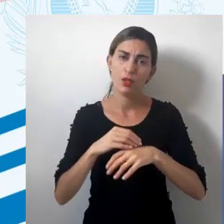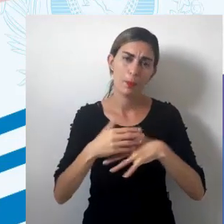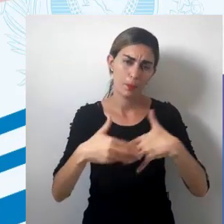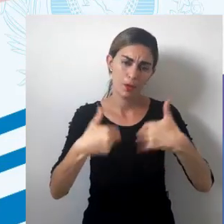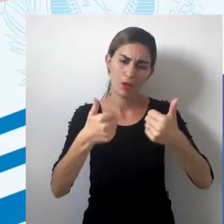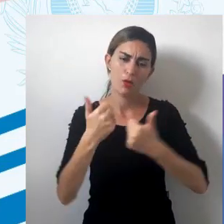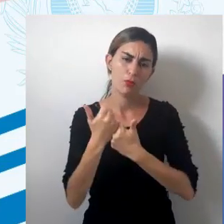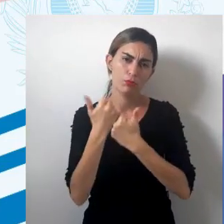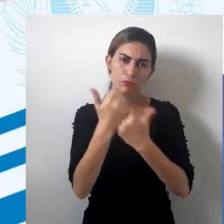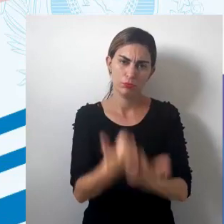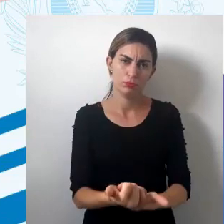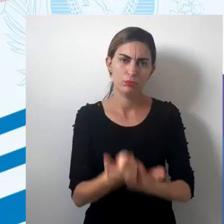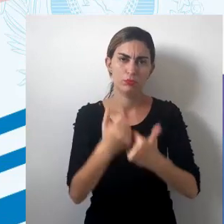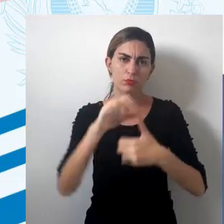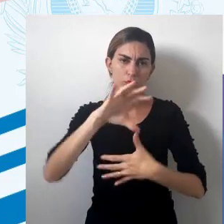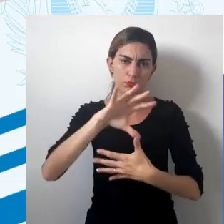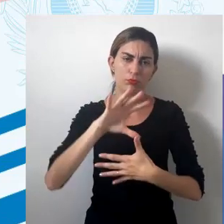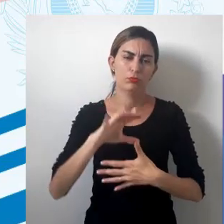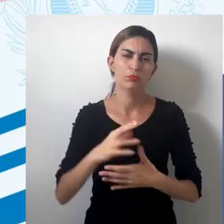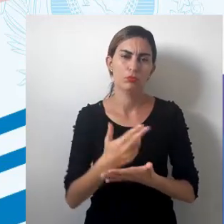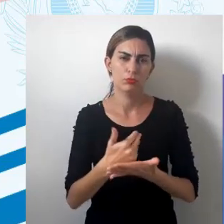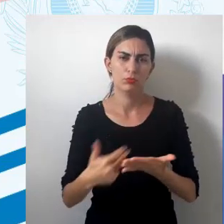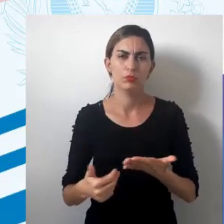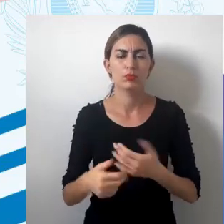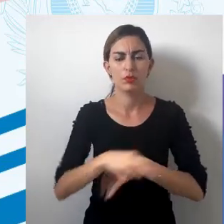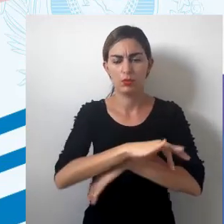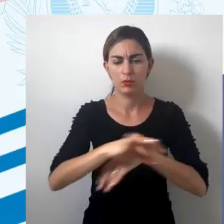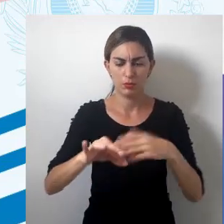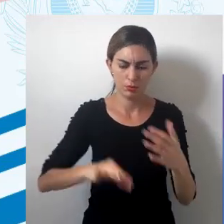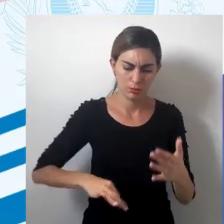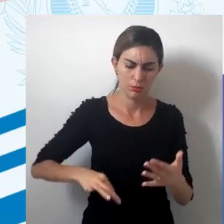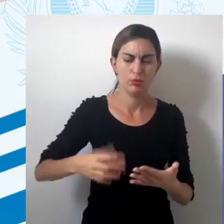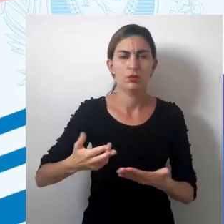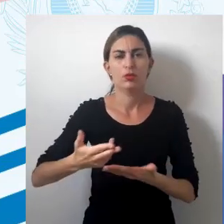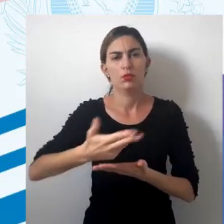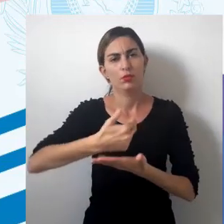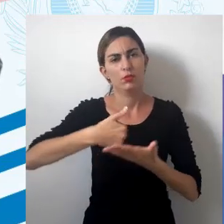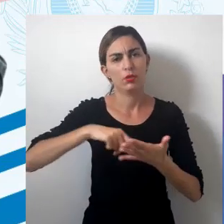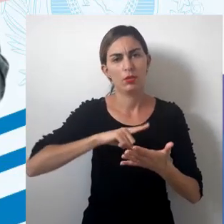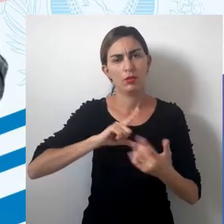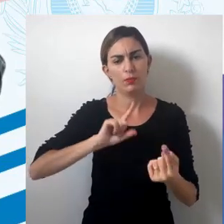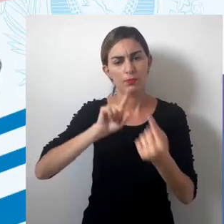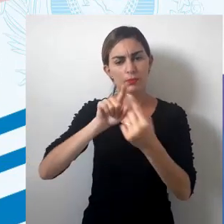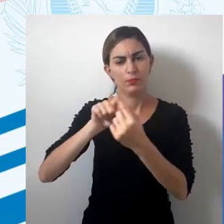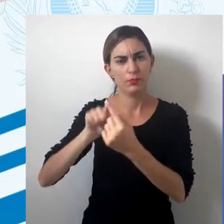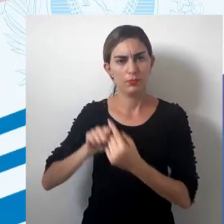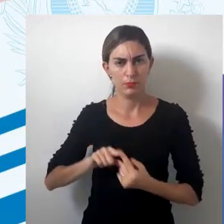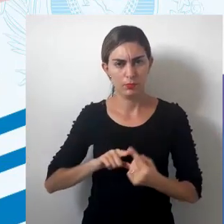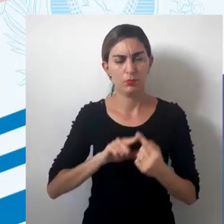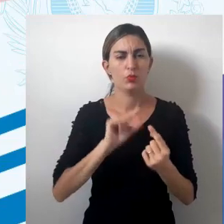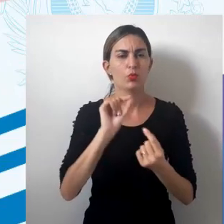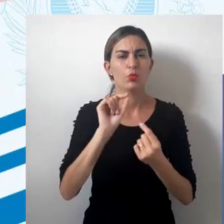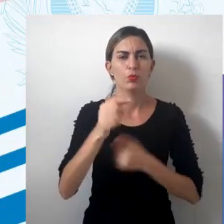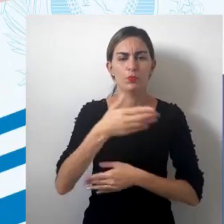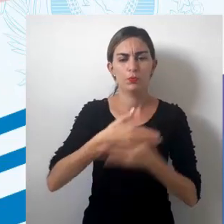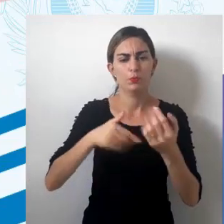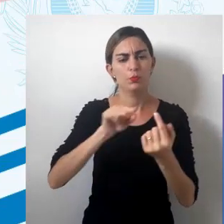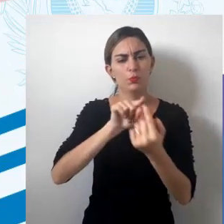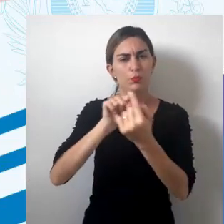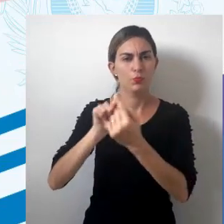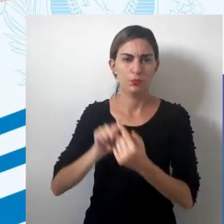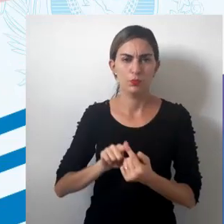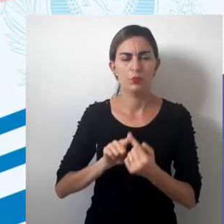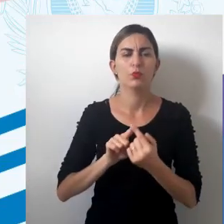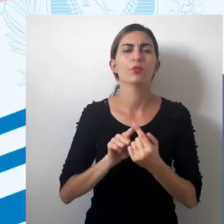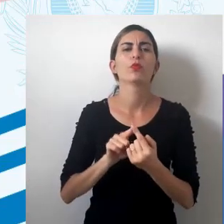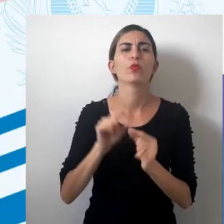representá-los sobre a superfície. A cartografia, ela tem uma relação intrínseca, uma relação muito